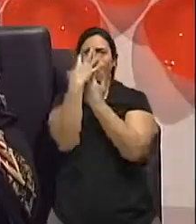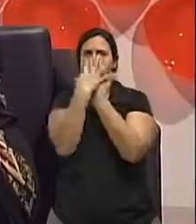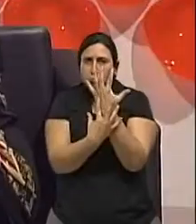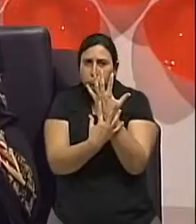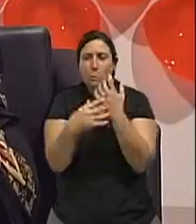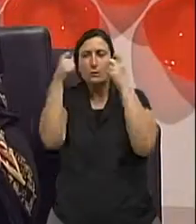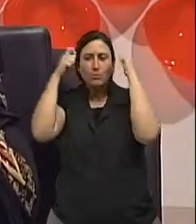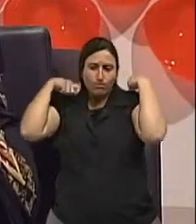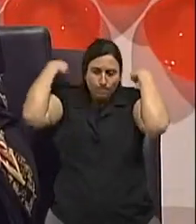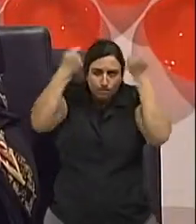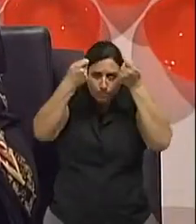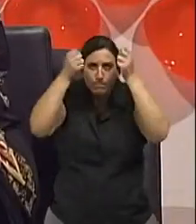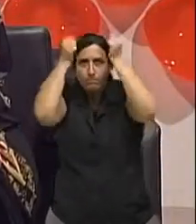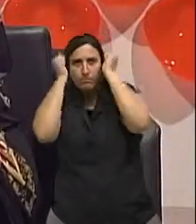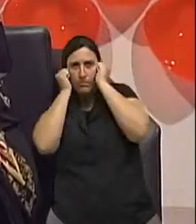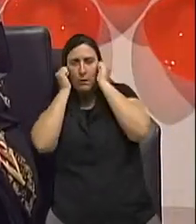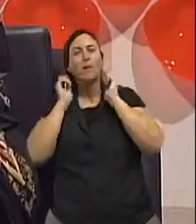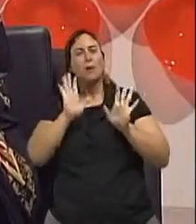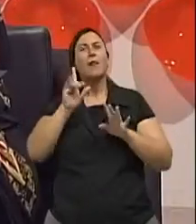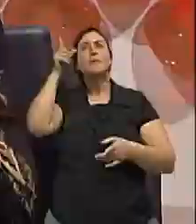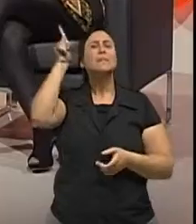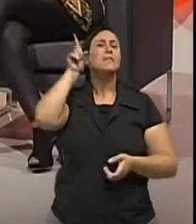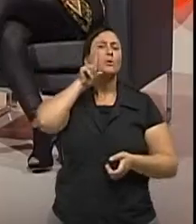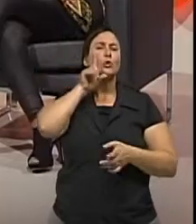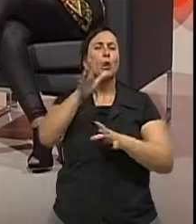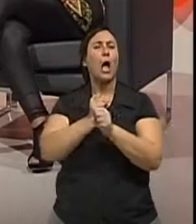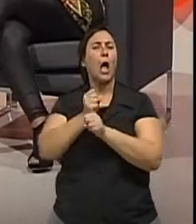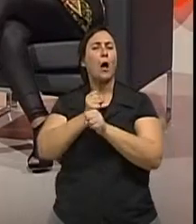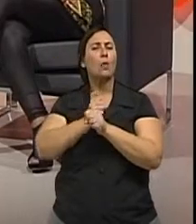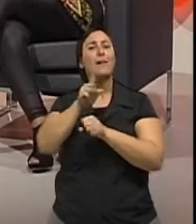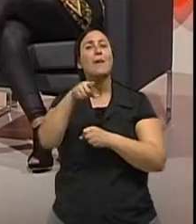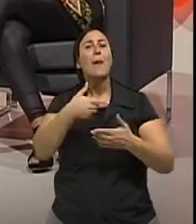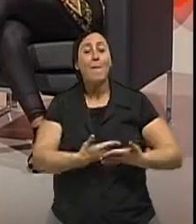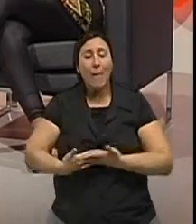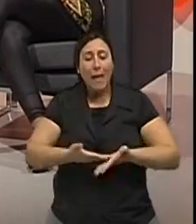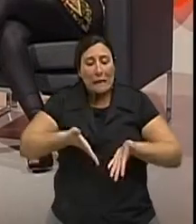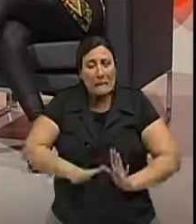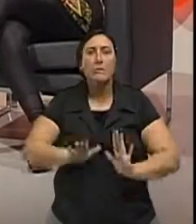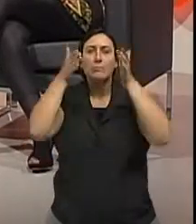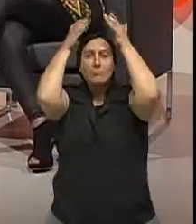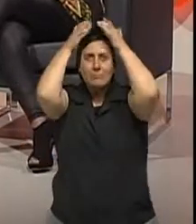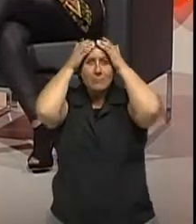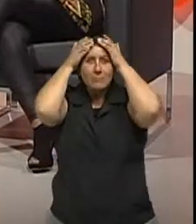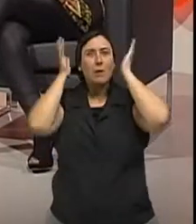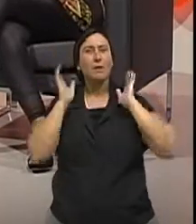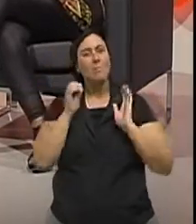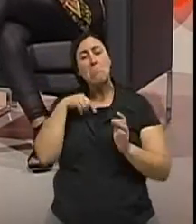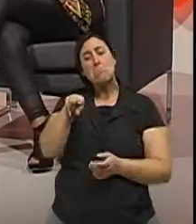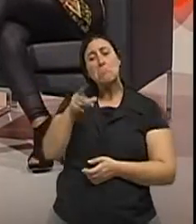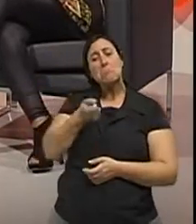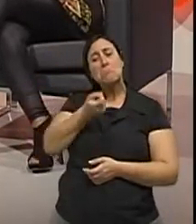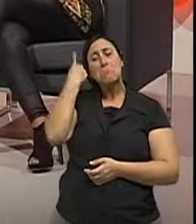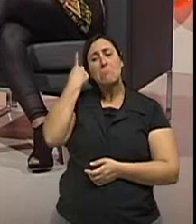isso que, nos Estados Unidos há muitos anos, mas aqui já estão colocando, toquinha no recém-nascido. Mas, claro... Nasceu, bota toquinha. Me chama a atenção,